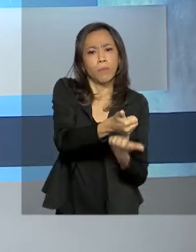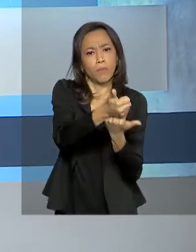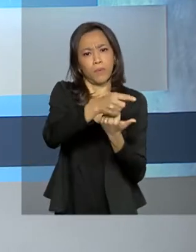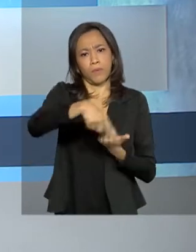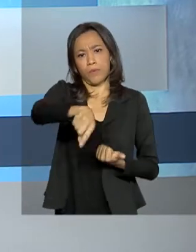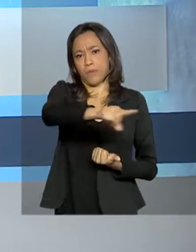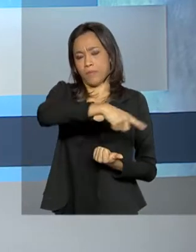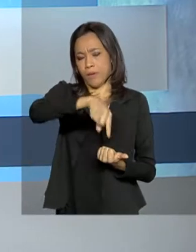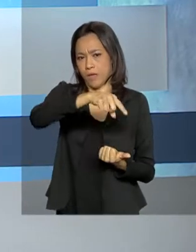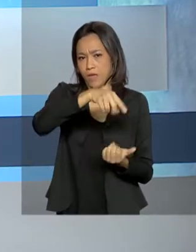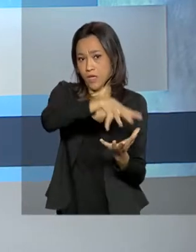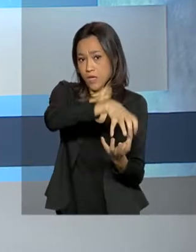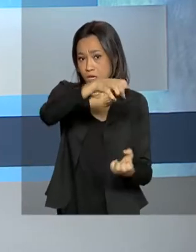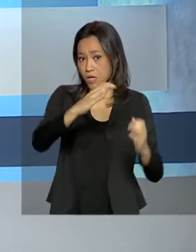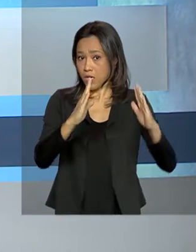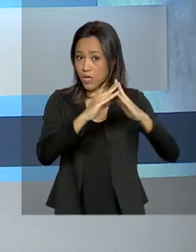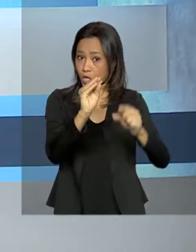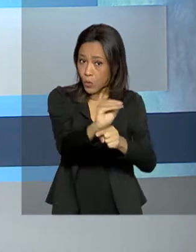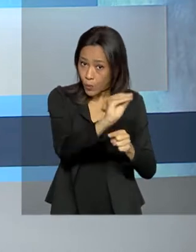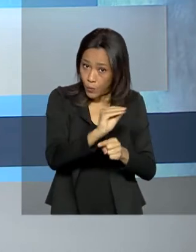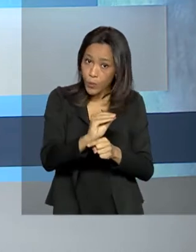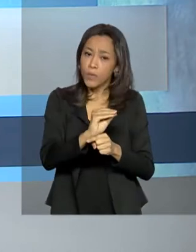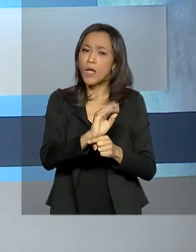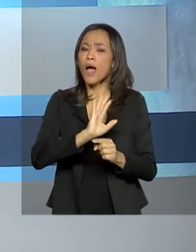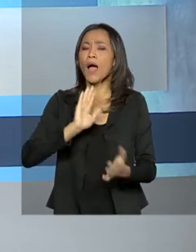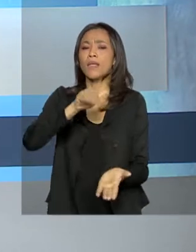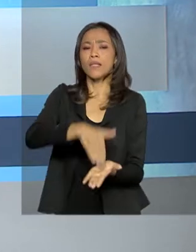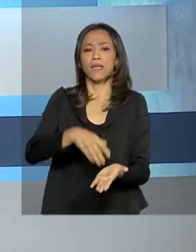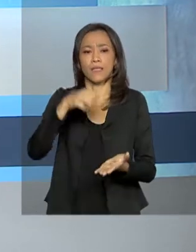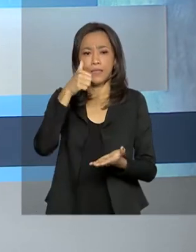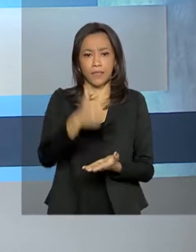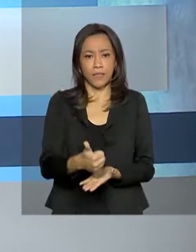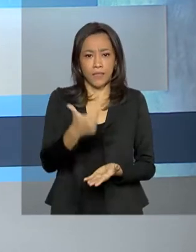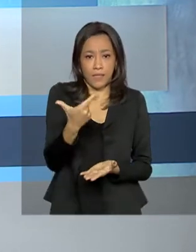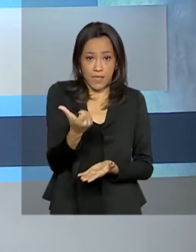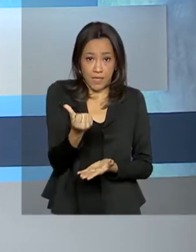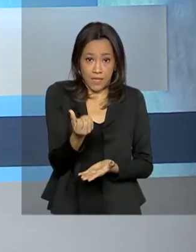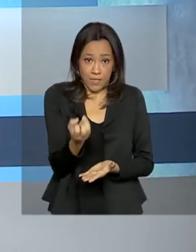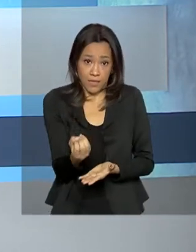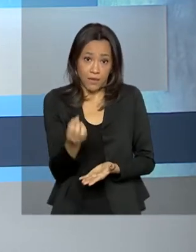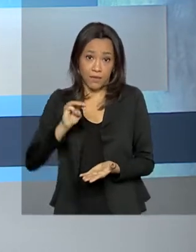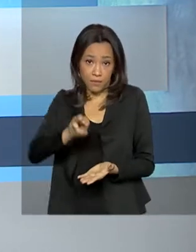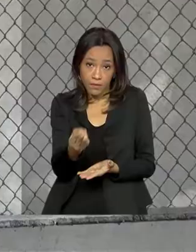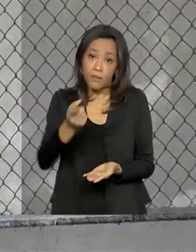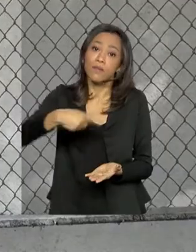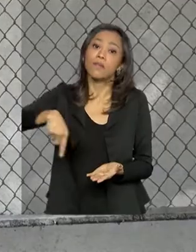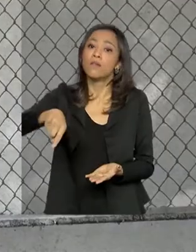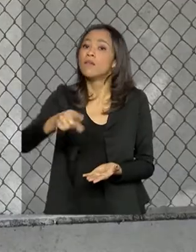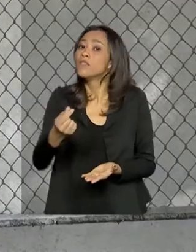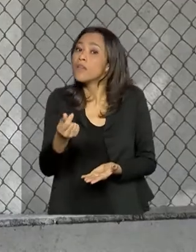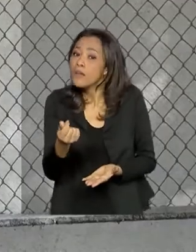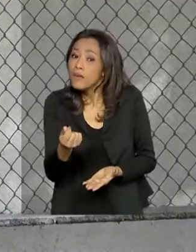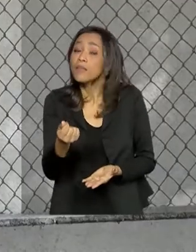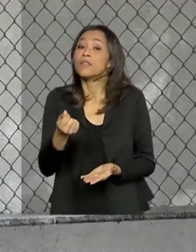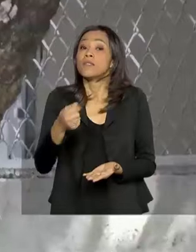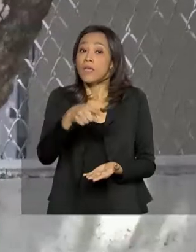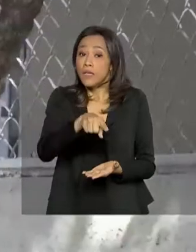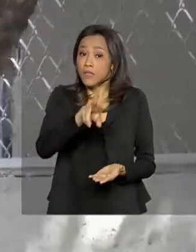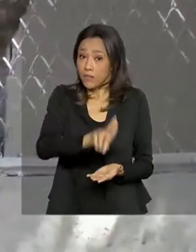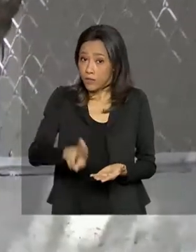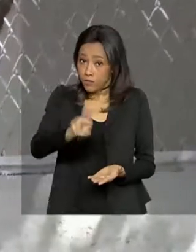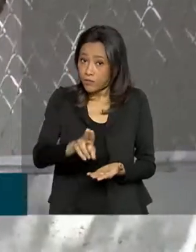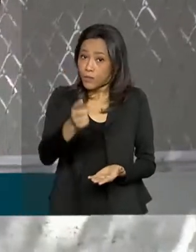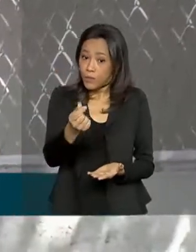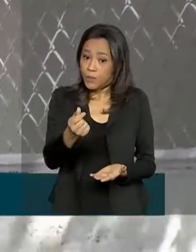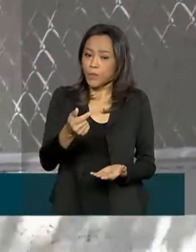financeiro emergencial no montante de até 160 milhões de reais. Os recursos poderão ser usados em ações de